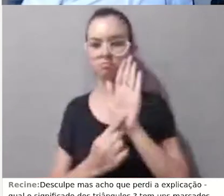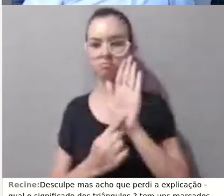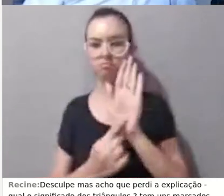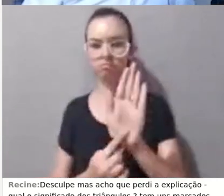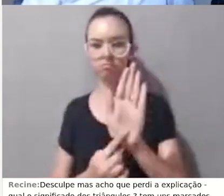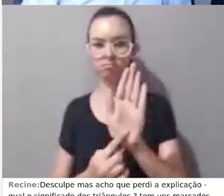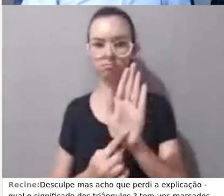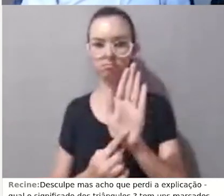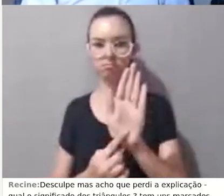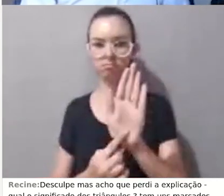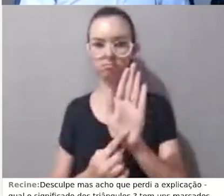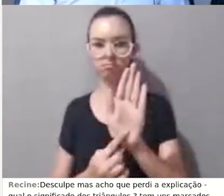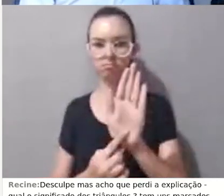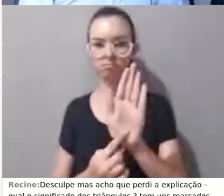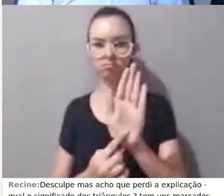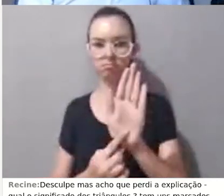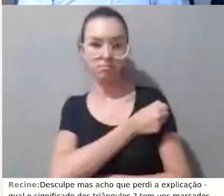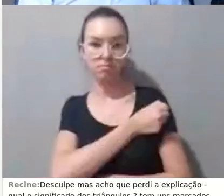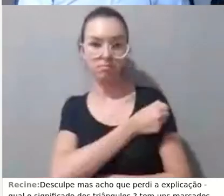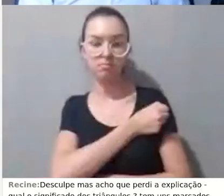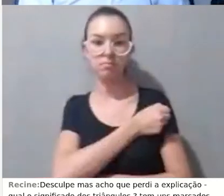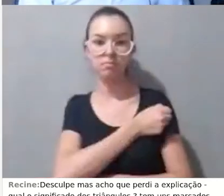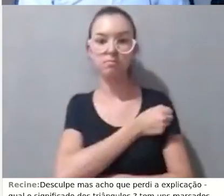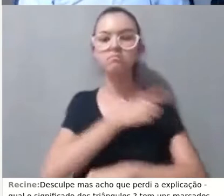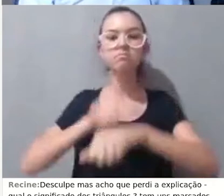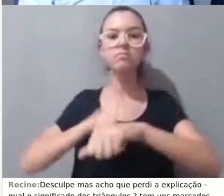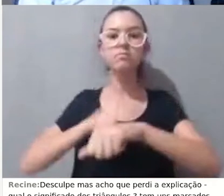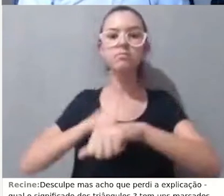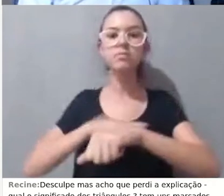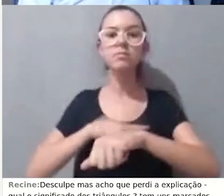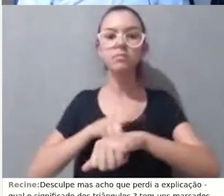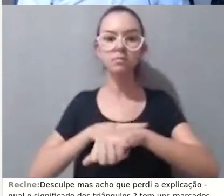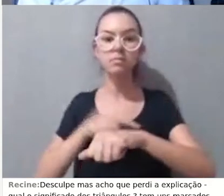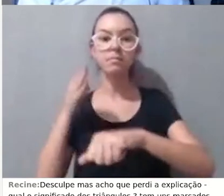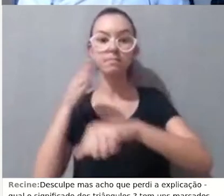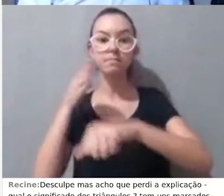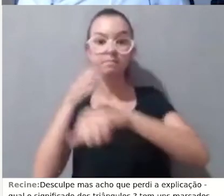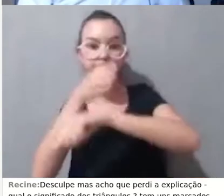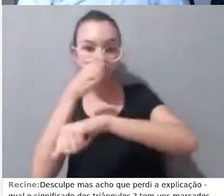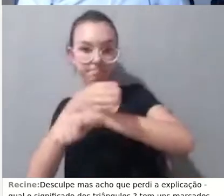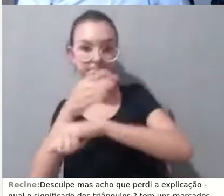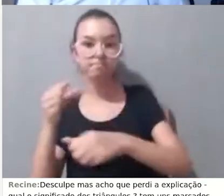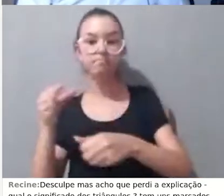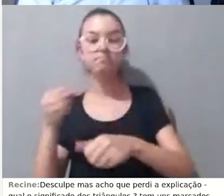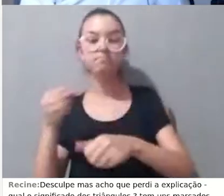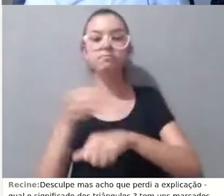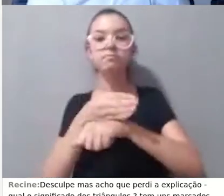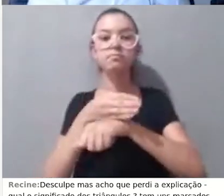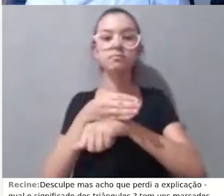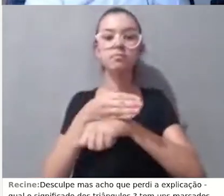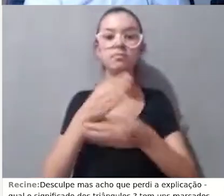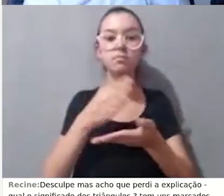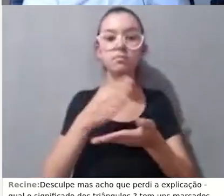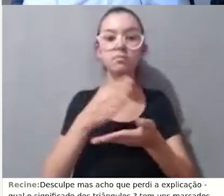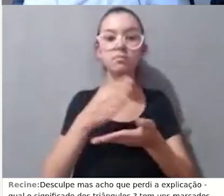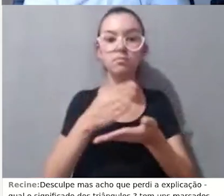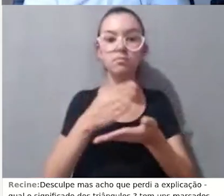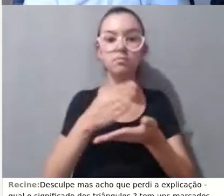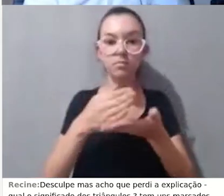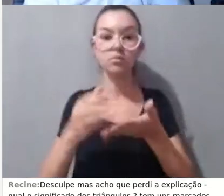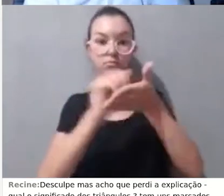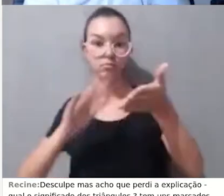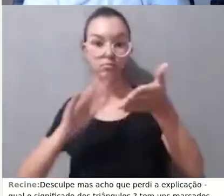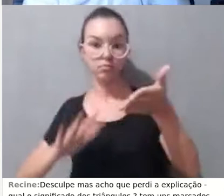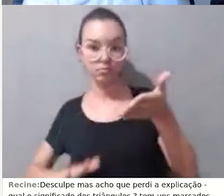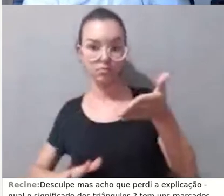eu vejo qual o momento que os meus estudantes acessam a plataforma e qual o momento que os meus estudantes fazem atividades, e aí eu